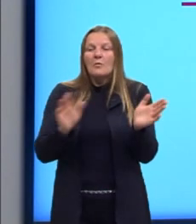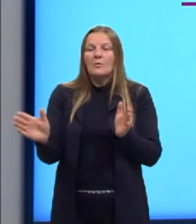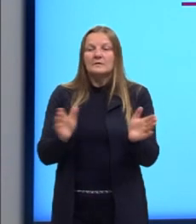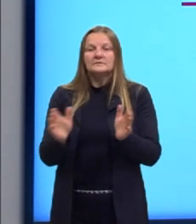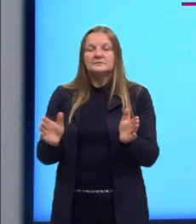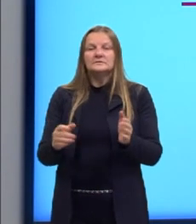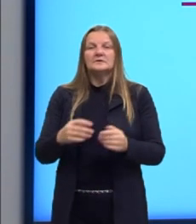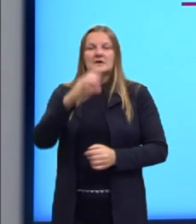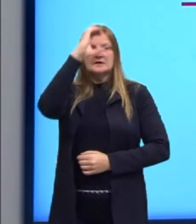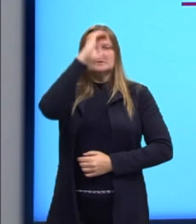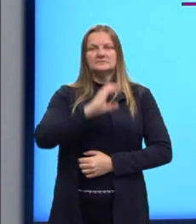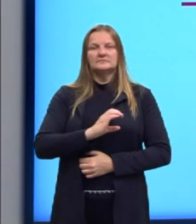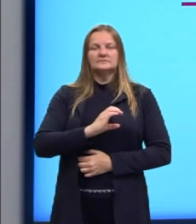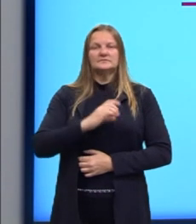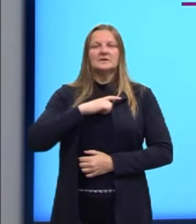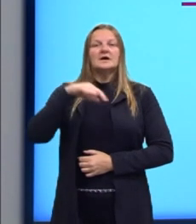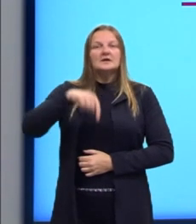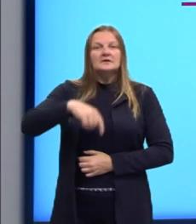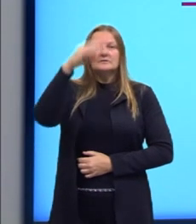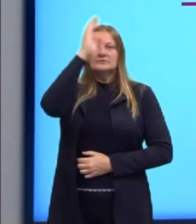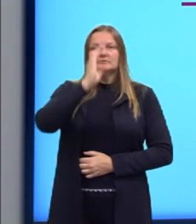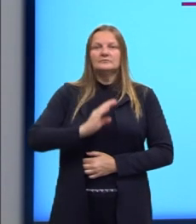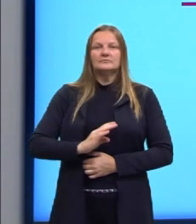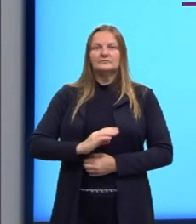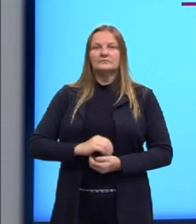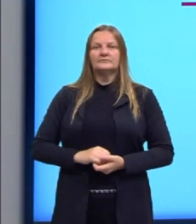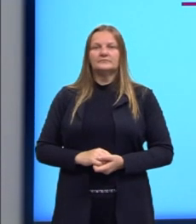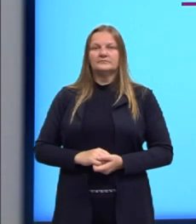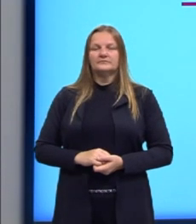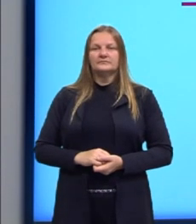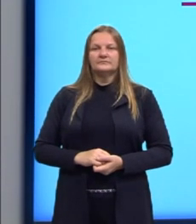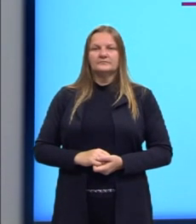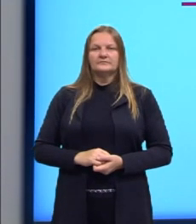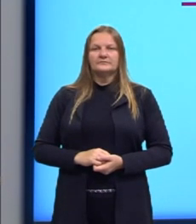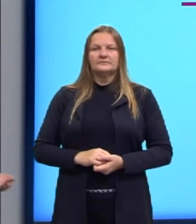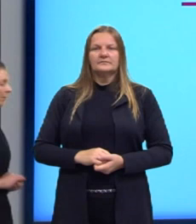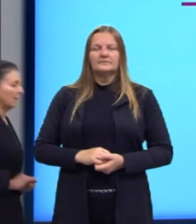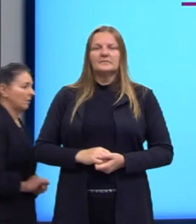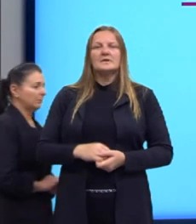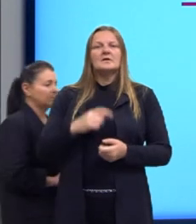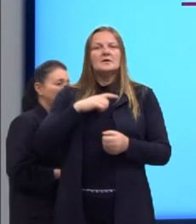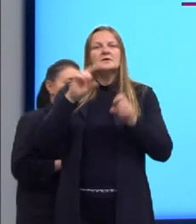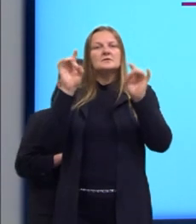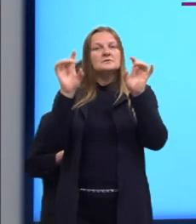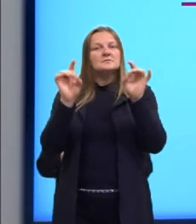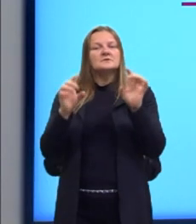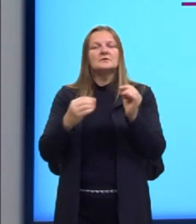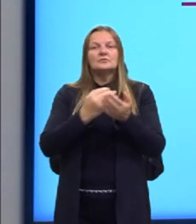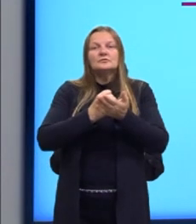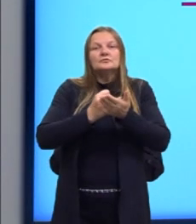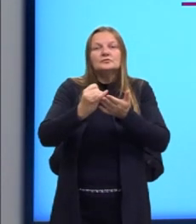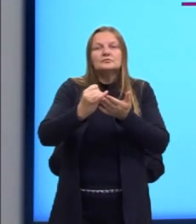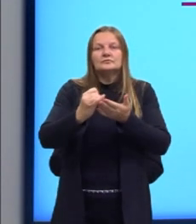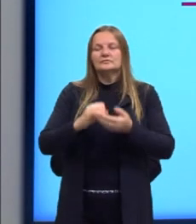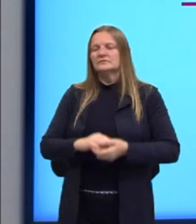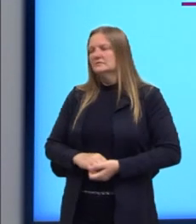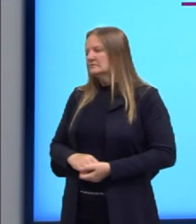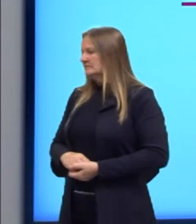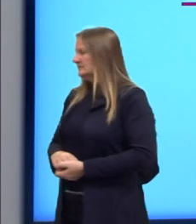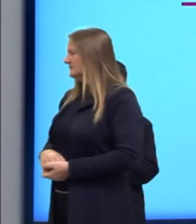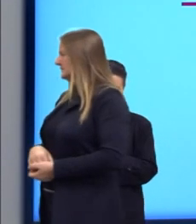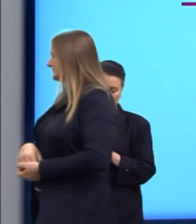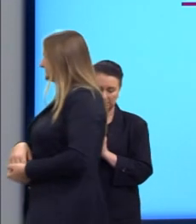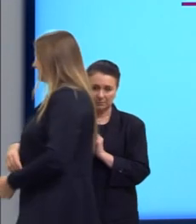à Cidadania no Brasil. E eu sinalizei para uma coisa específica aqui nessa introdução. A gente está olhando para a